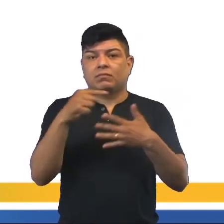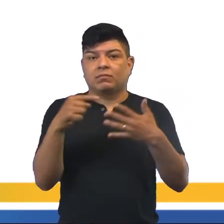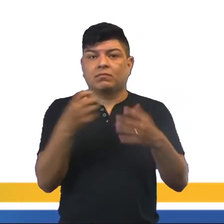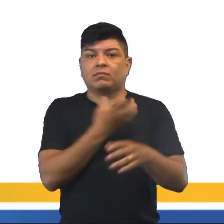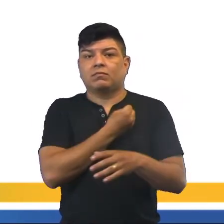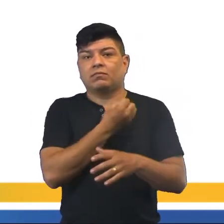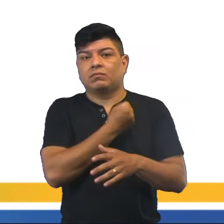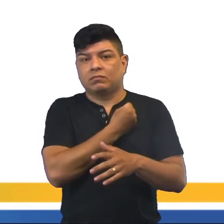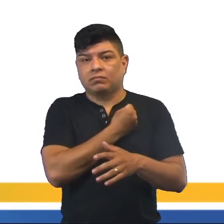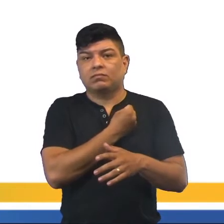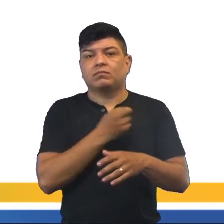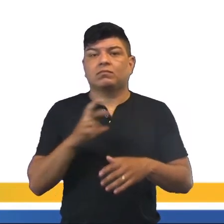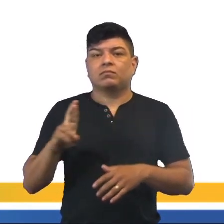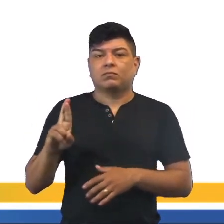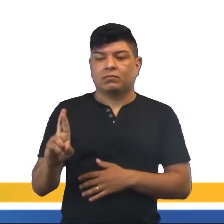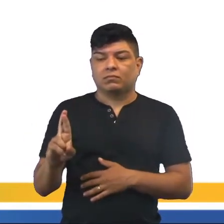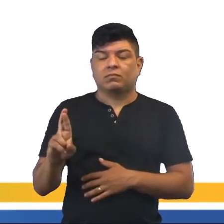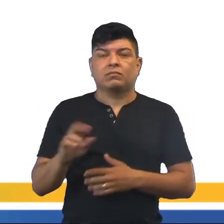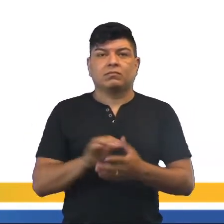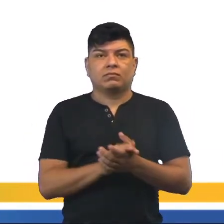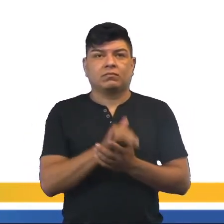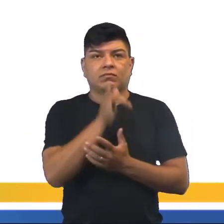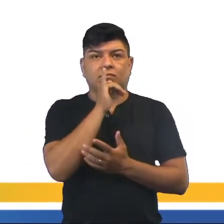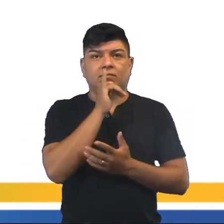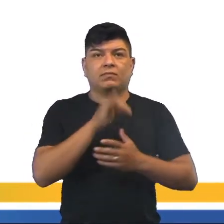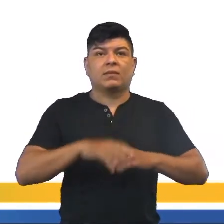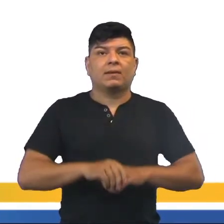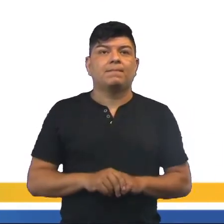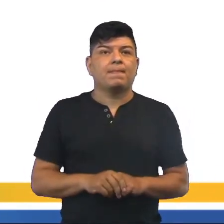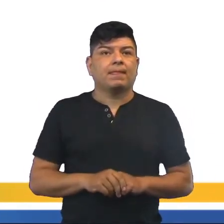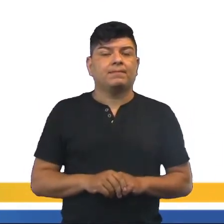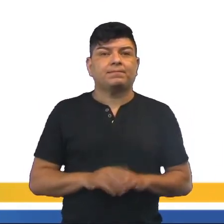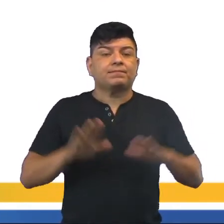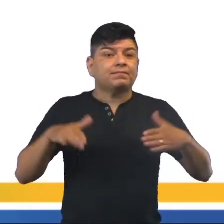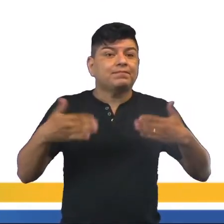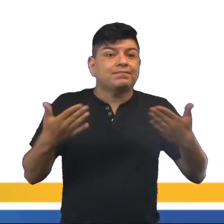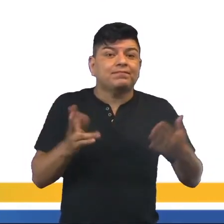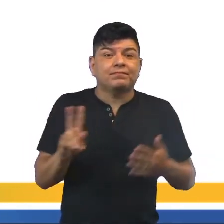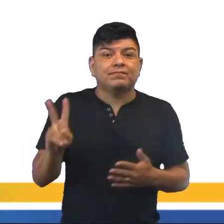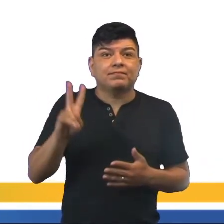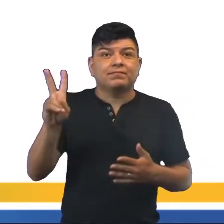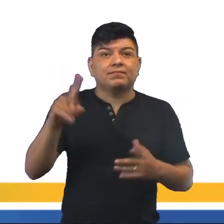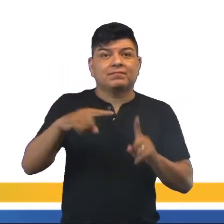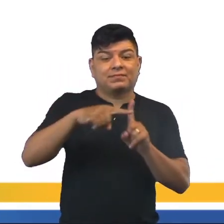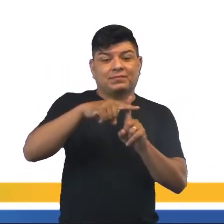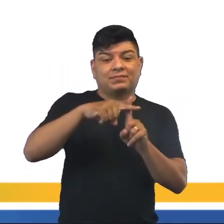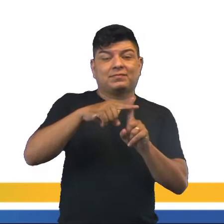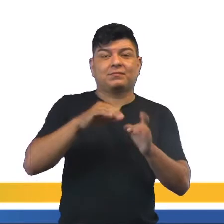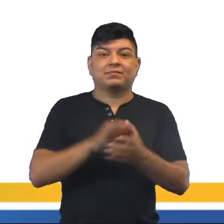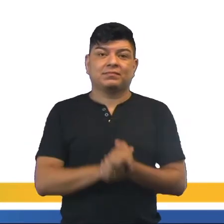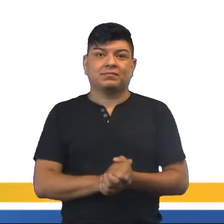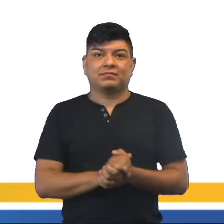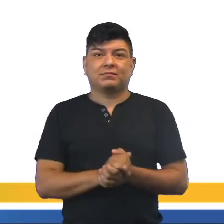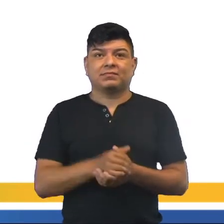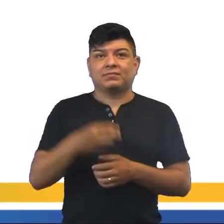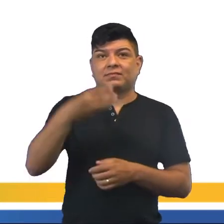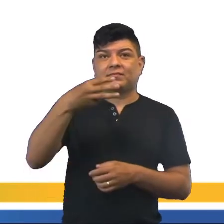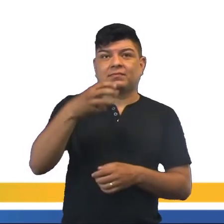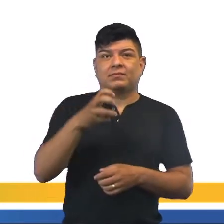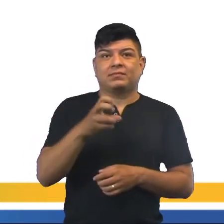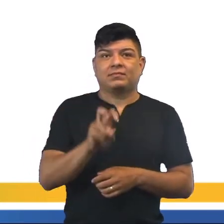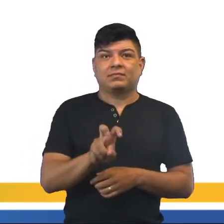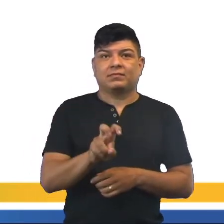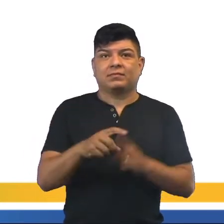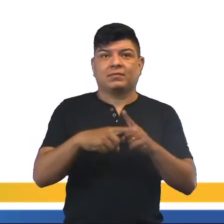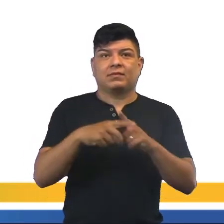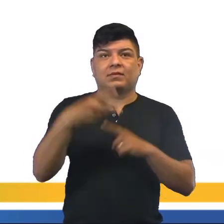números racionais. Vamos aqui para um exemplo, né? Qual é o valor da adição? 3 quintos